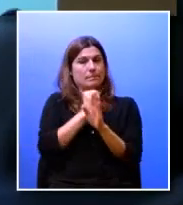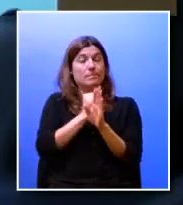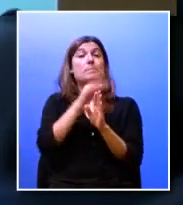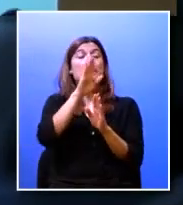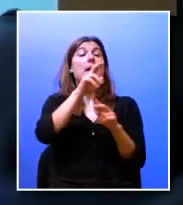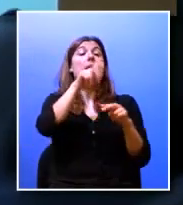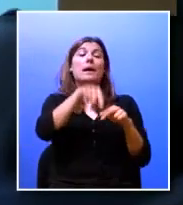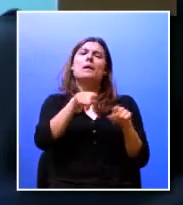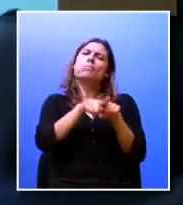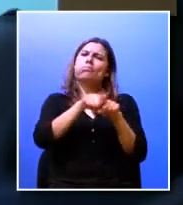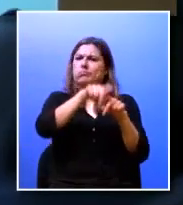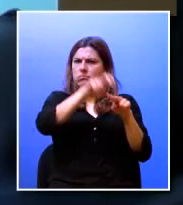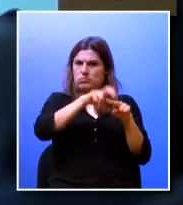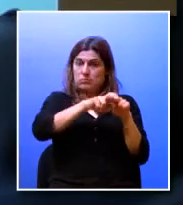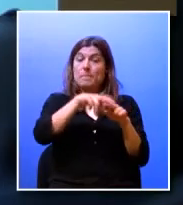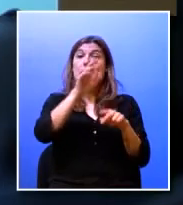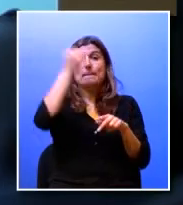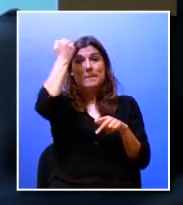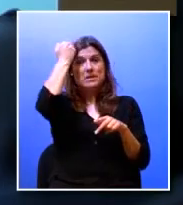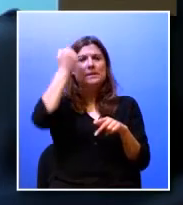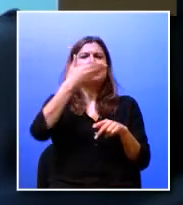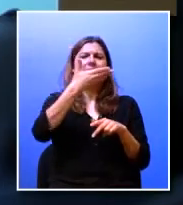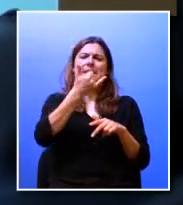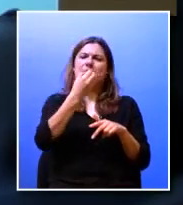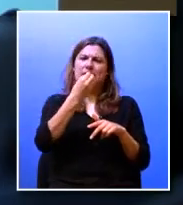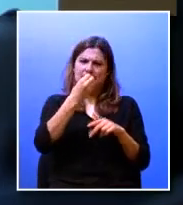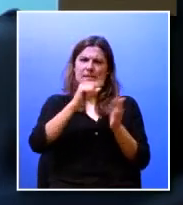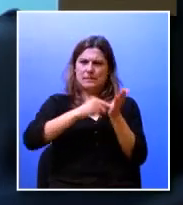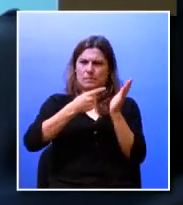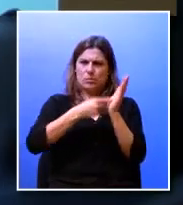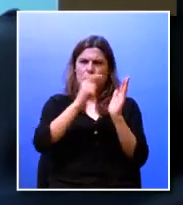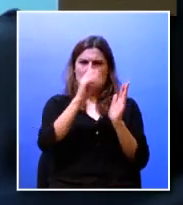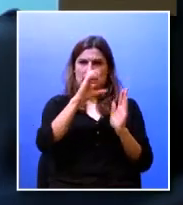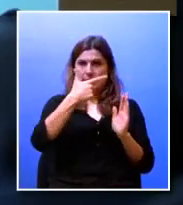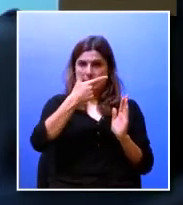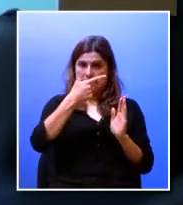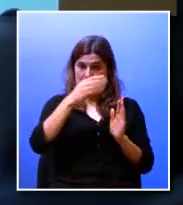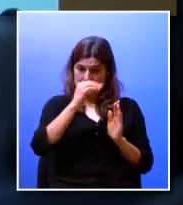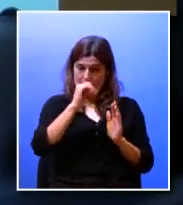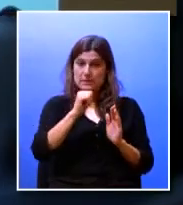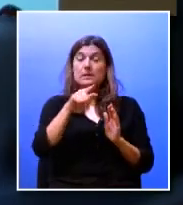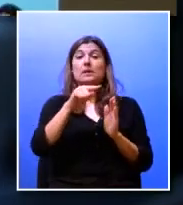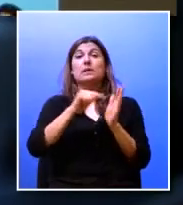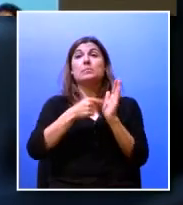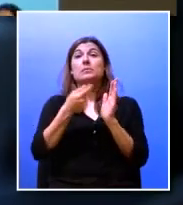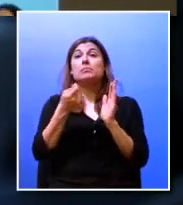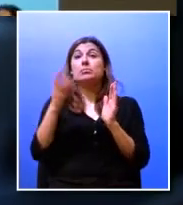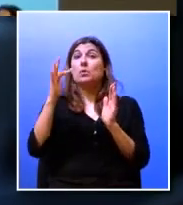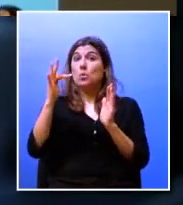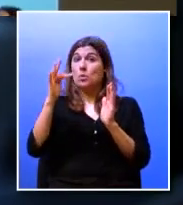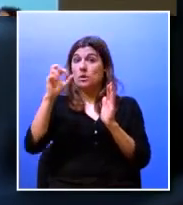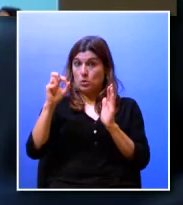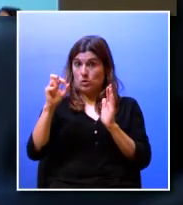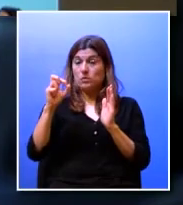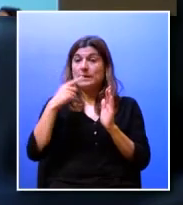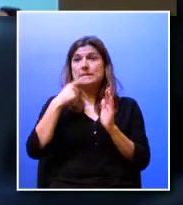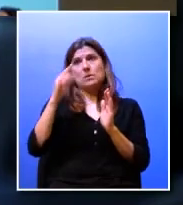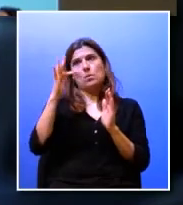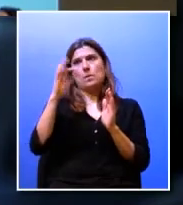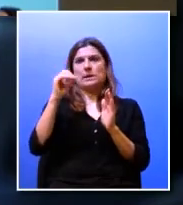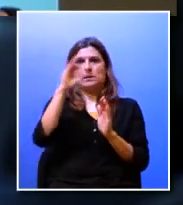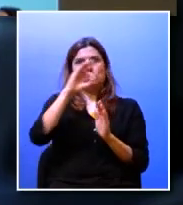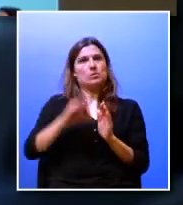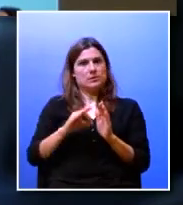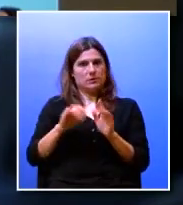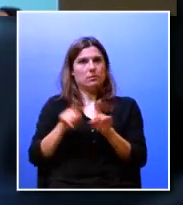mestrado que tem 120 STS representa 48 STS ou seja estamos a falar de um peso muito cerca de 40%